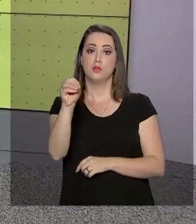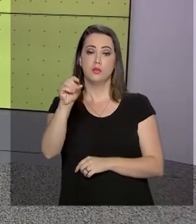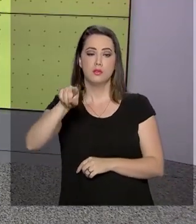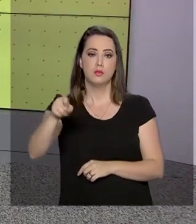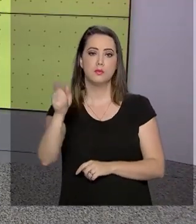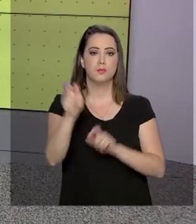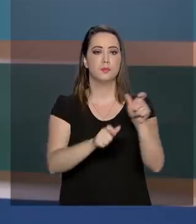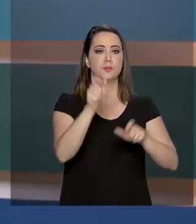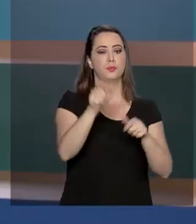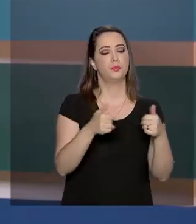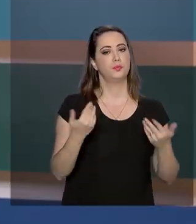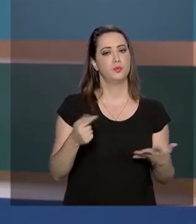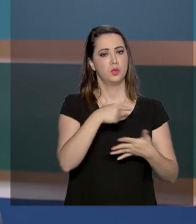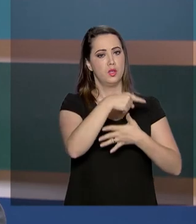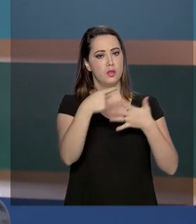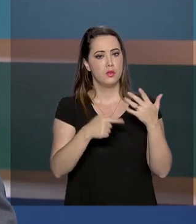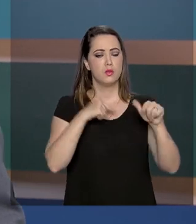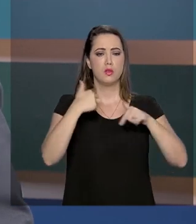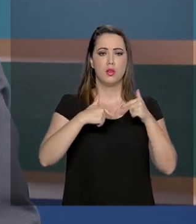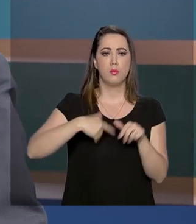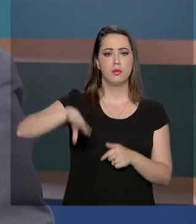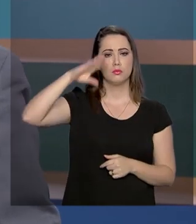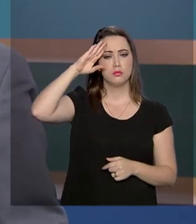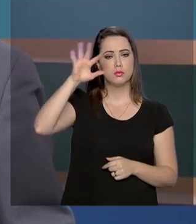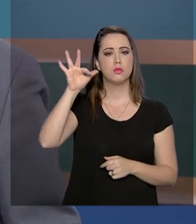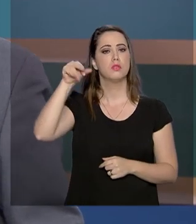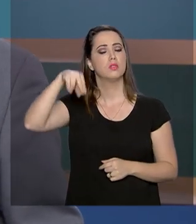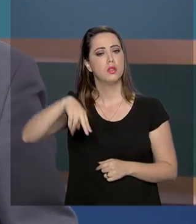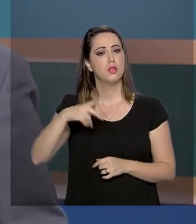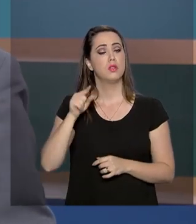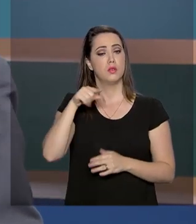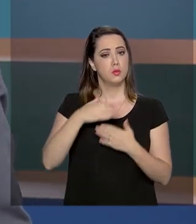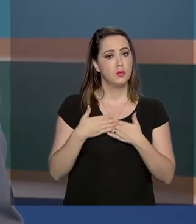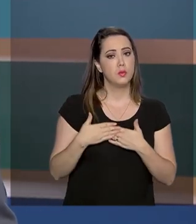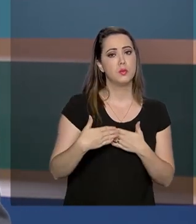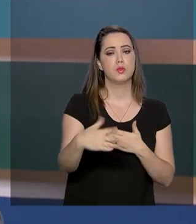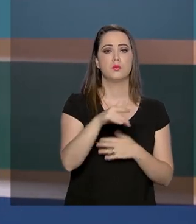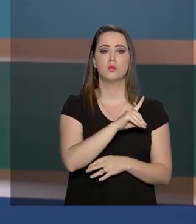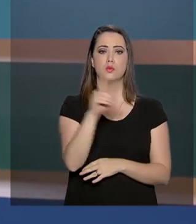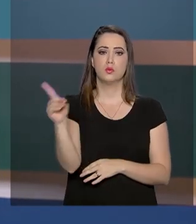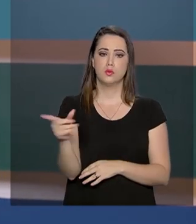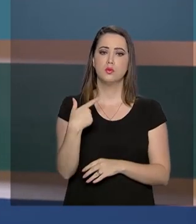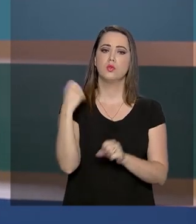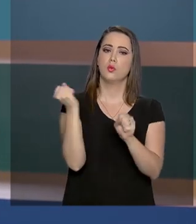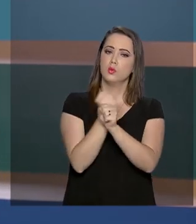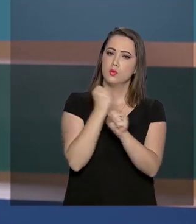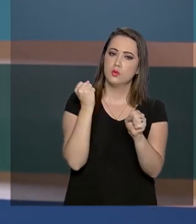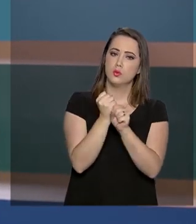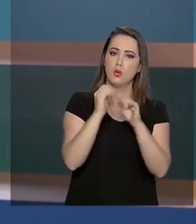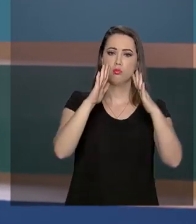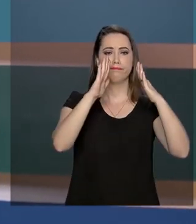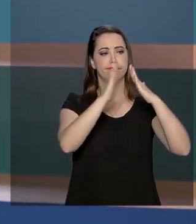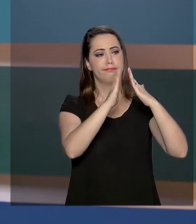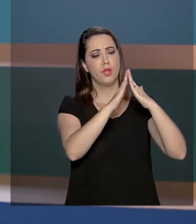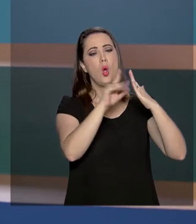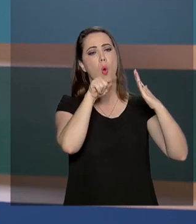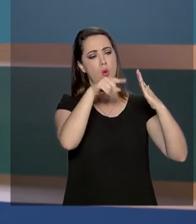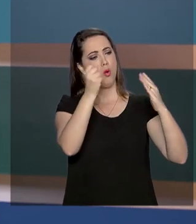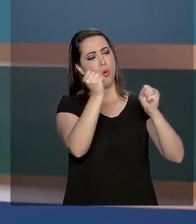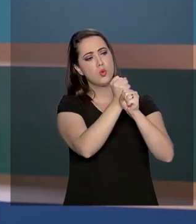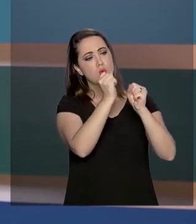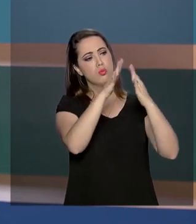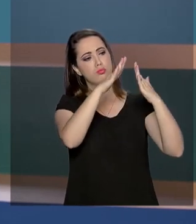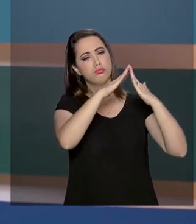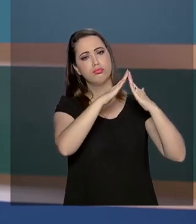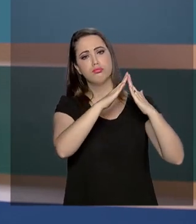pessoas. Entre as ações da Força Nacional previstas para os próximos dias estão a reconstrução do telhado do bloco